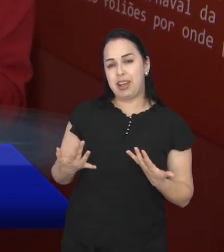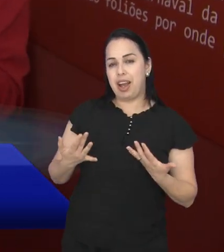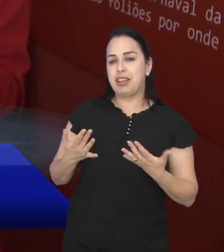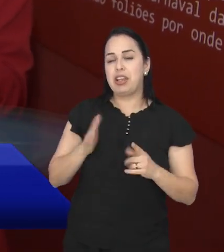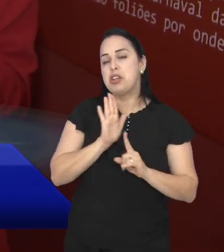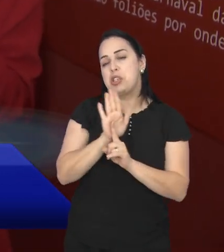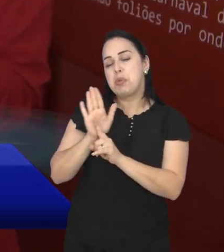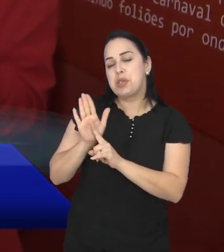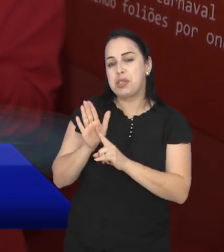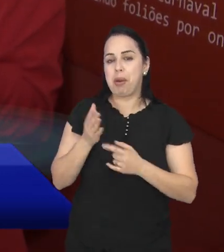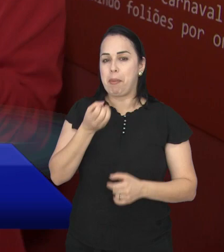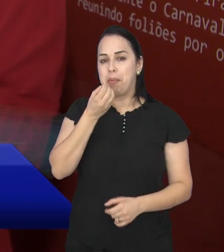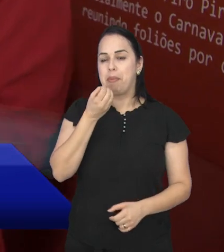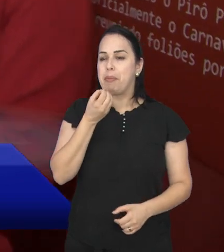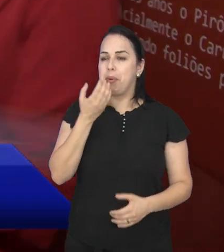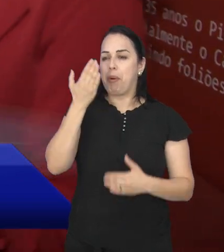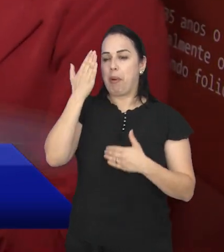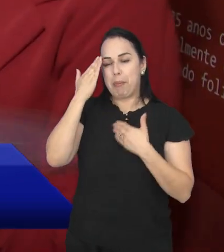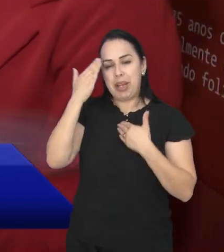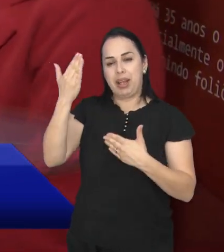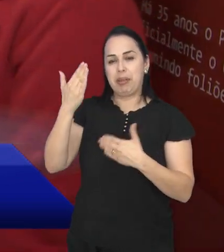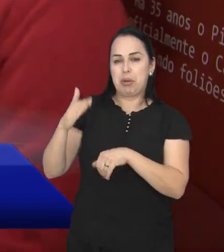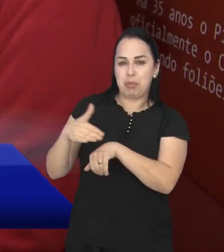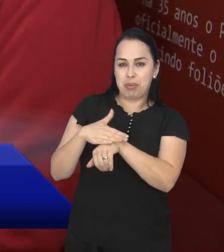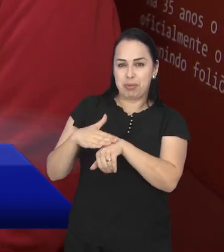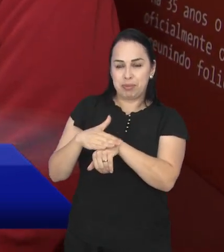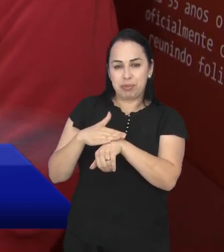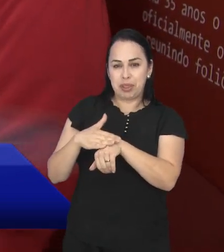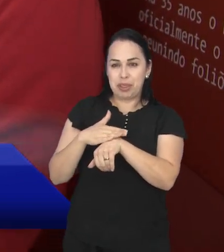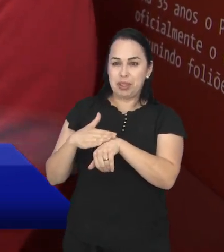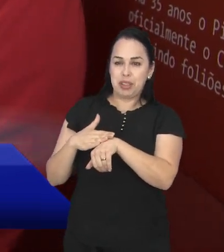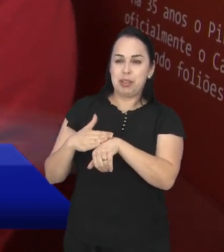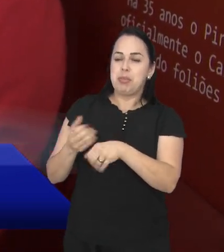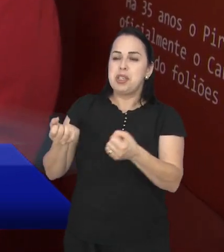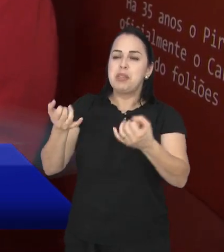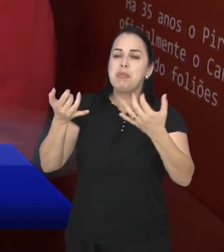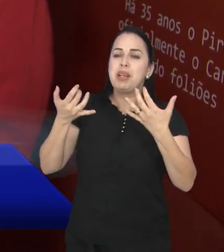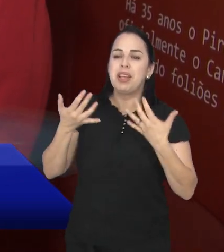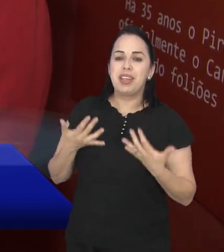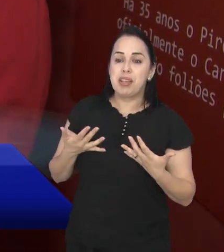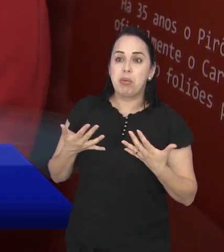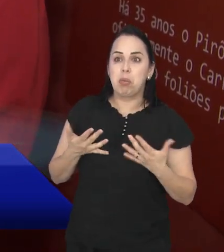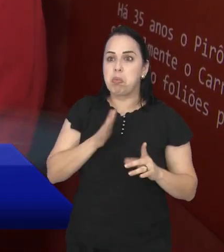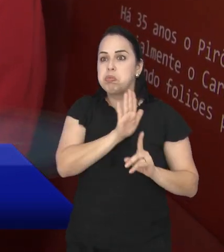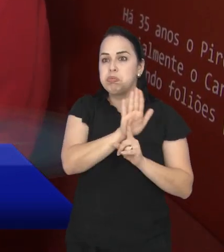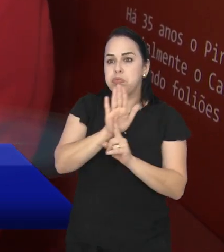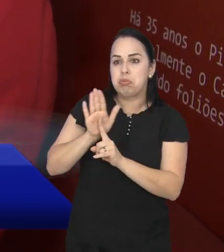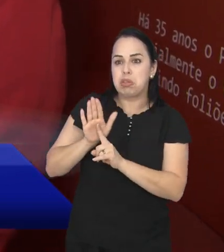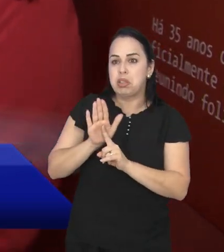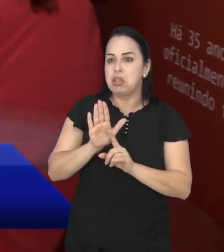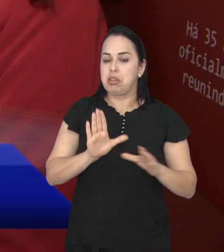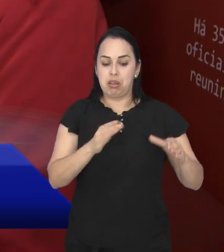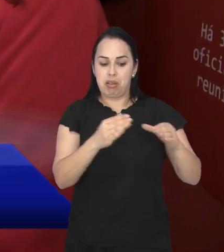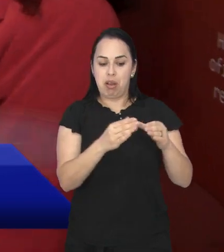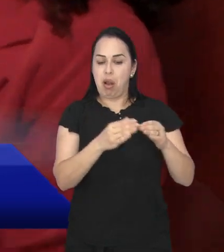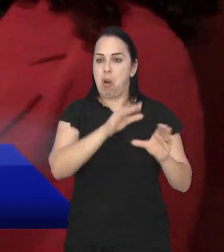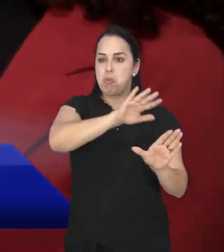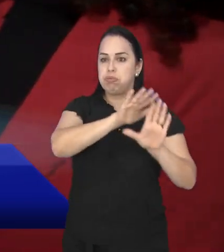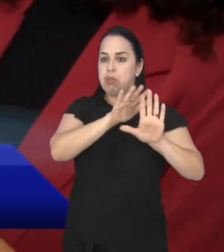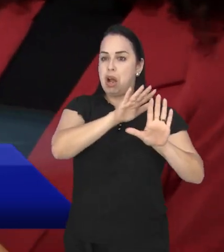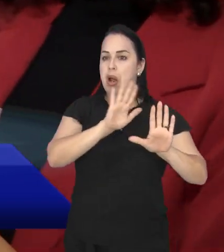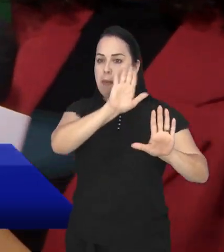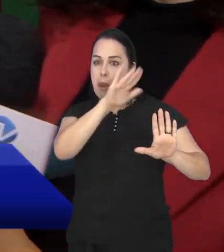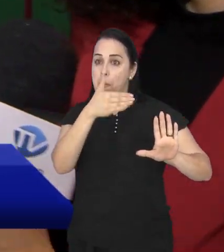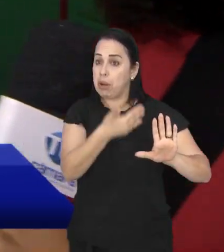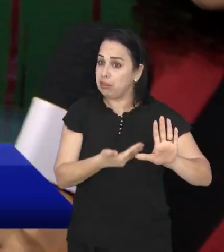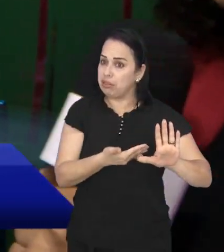sobre essa exposição muito bonita. Janice, muito obrigada por conversar com a gente e conta então um pouquinho sobre essa exposição em homenagem, né? Então